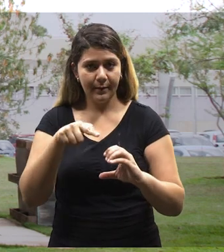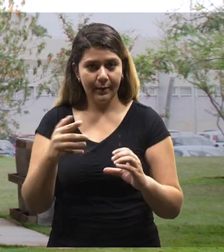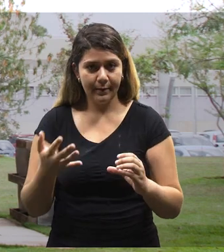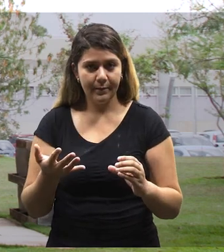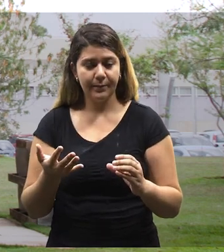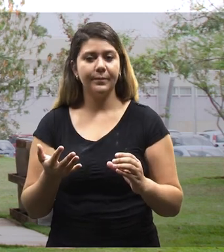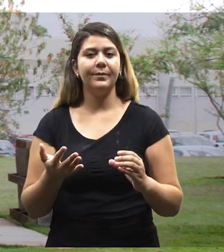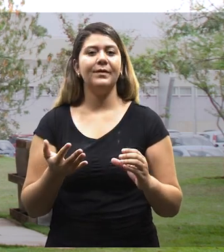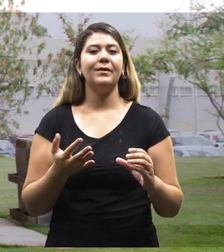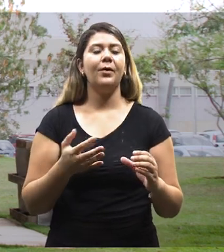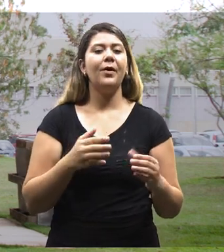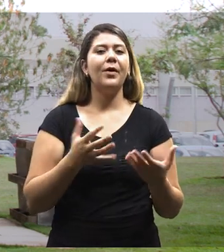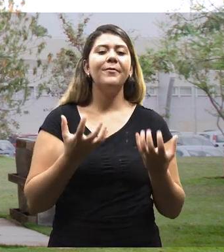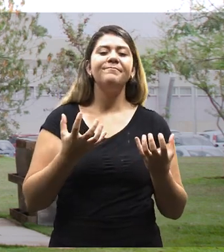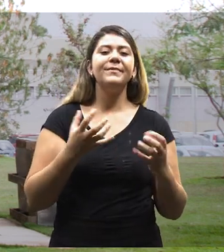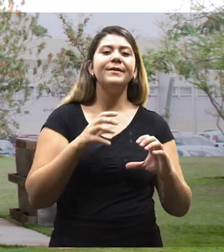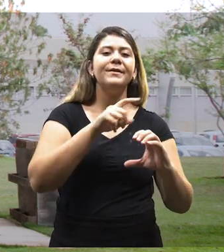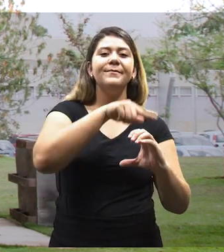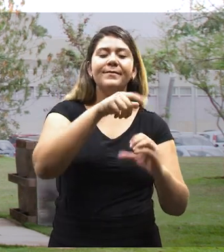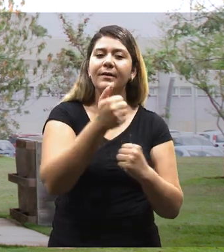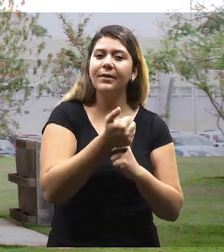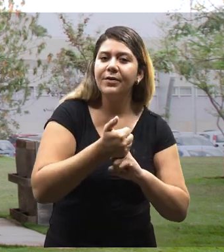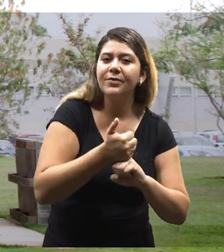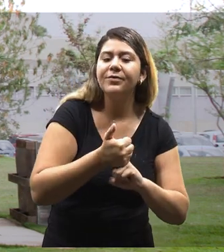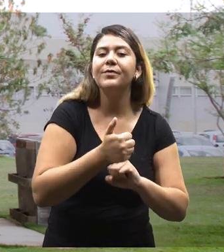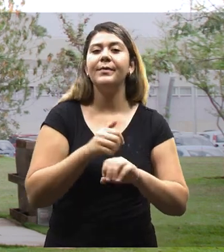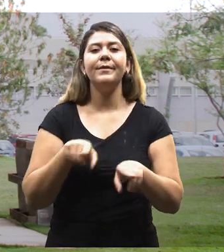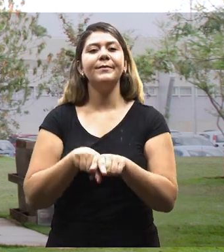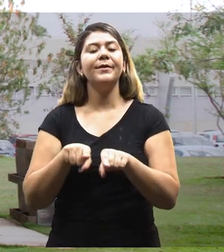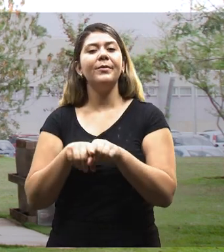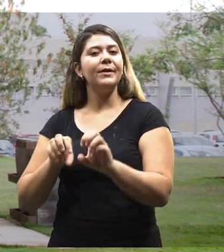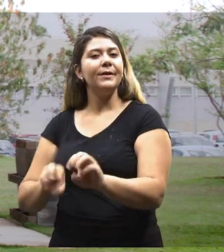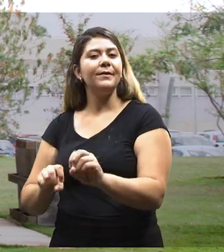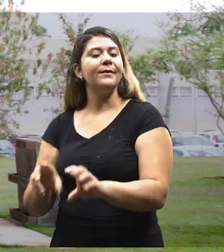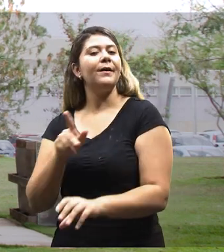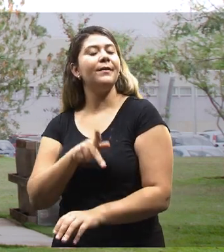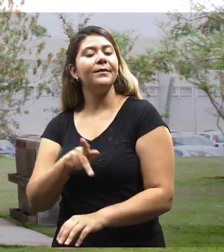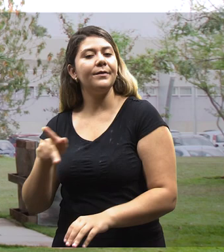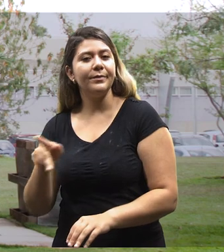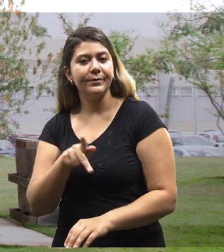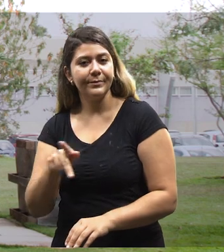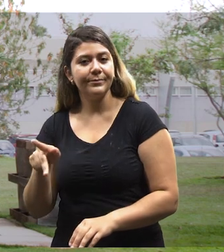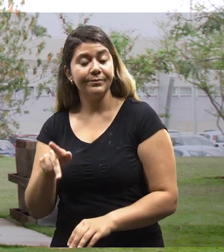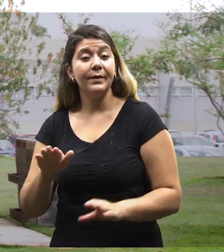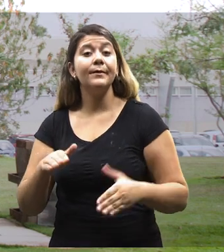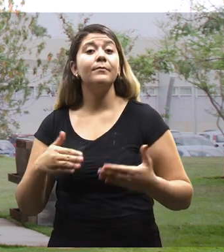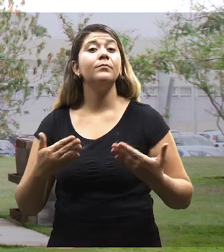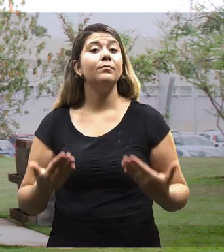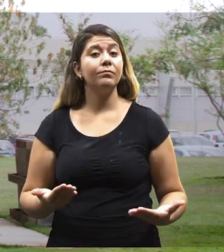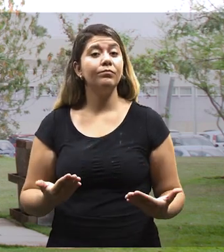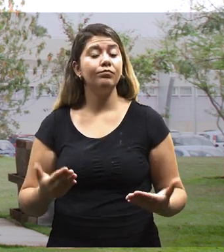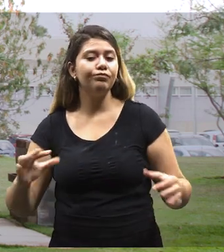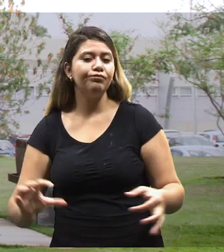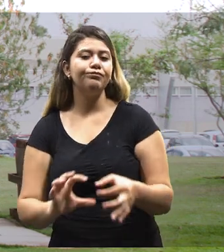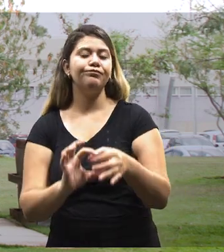eu também queria ser cientista quando criança, mas também queria ensinar, queria ser professora. Então,